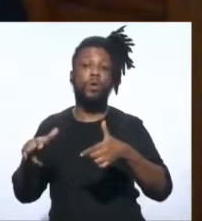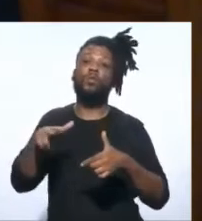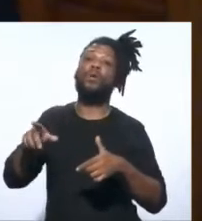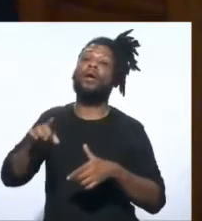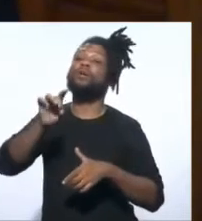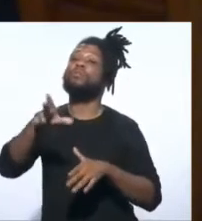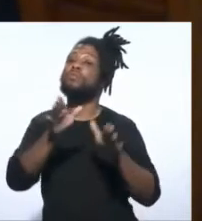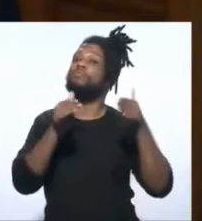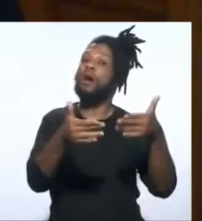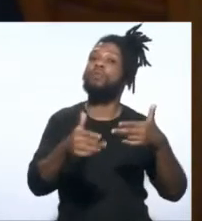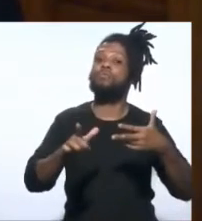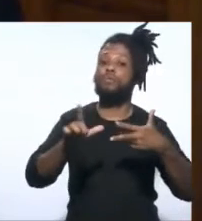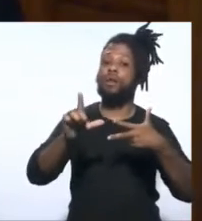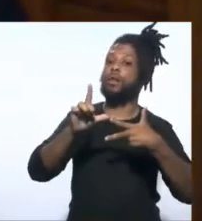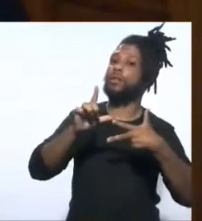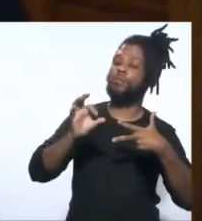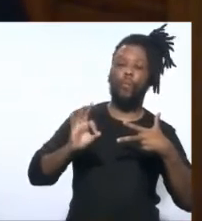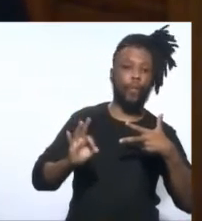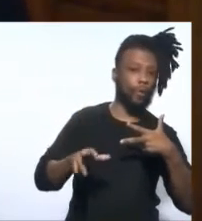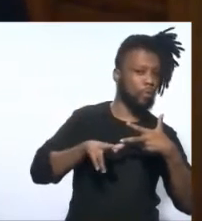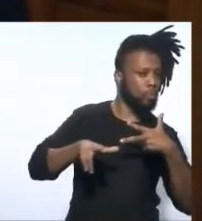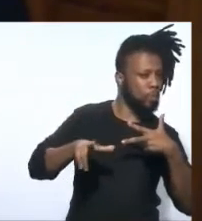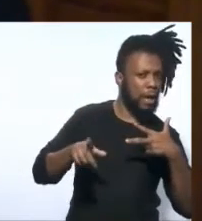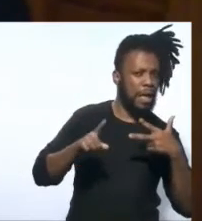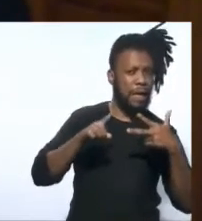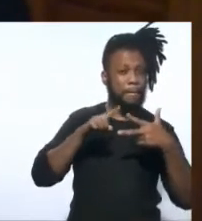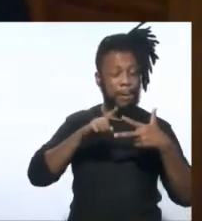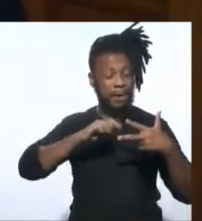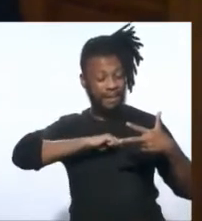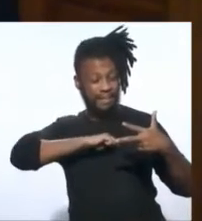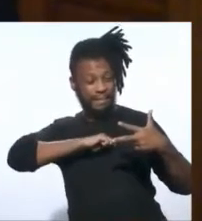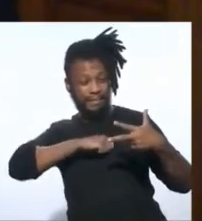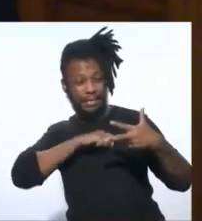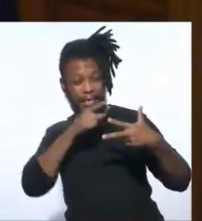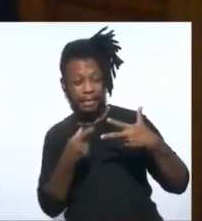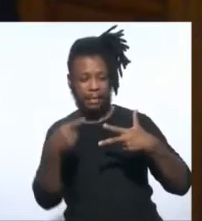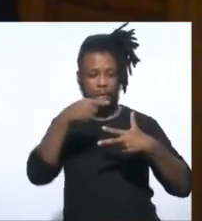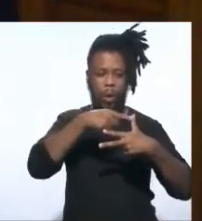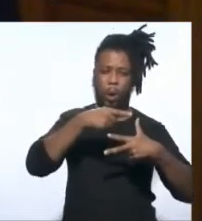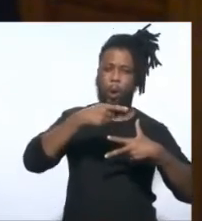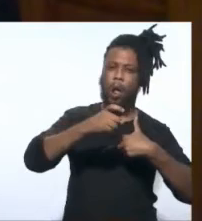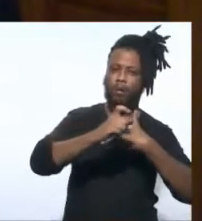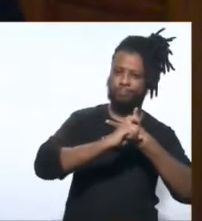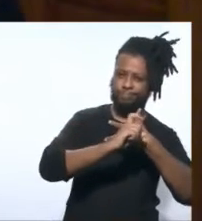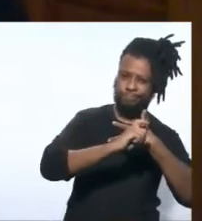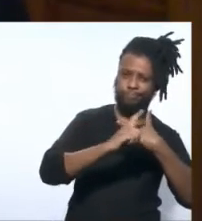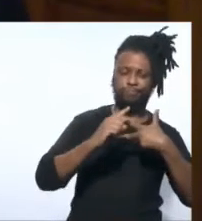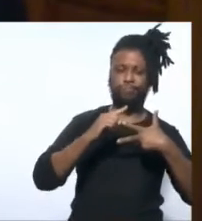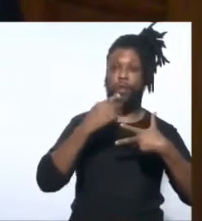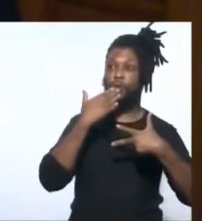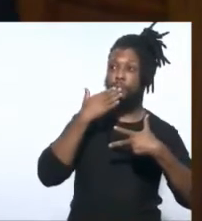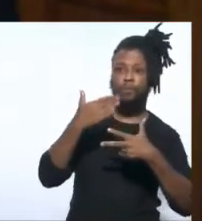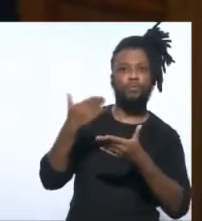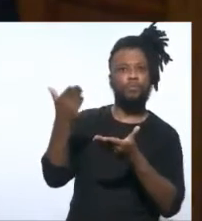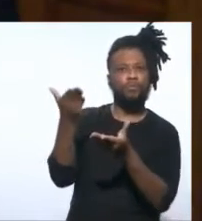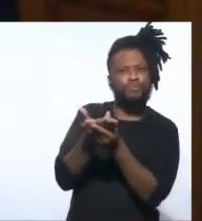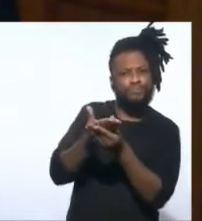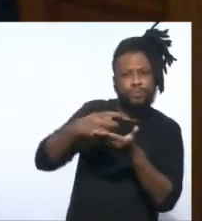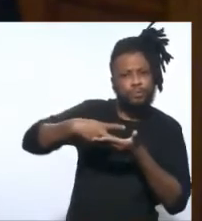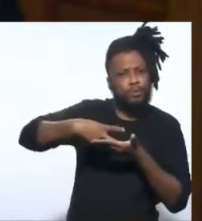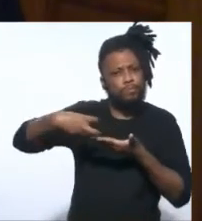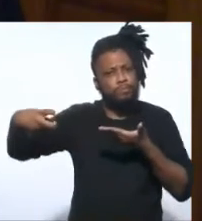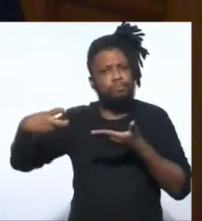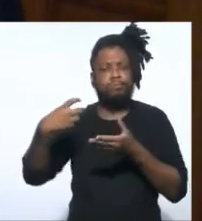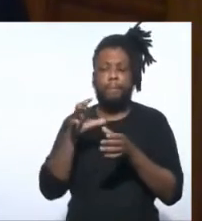não. Pela fiscalização ao executivo, pelos pedidos de impeachment, pelas